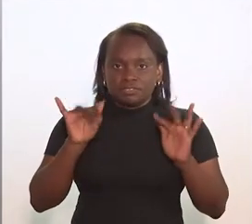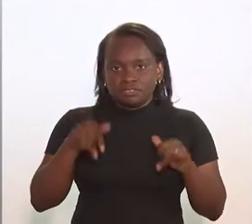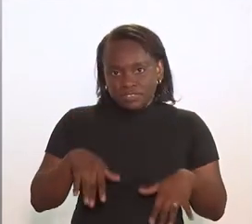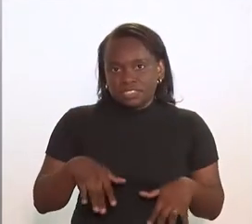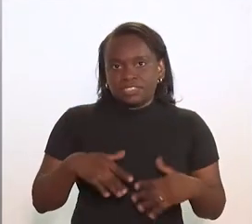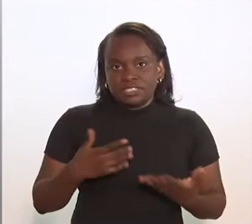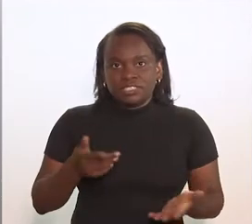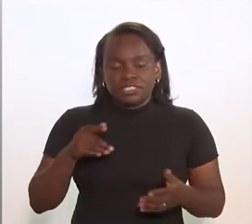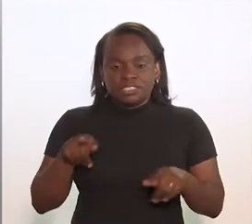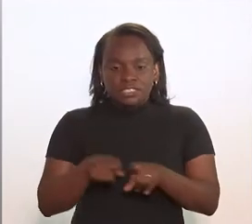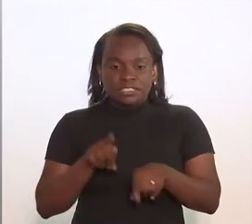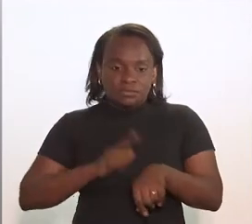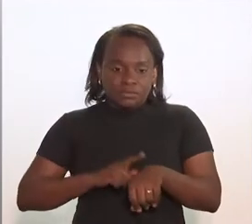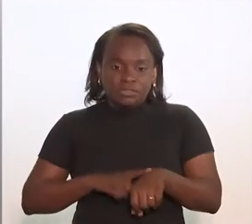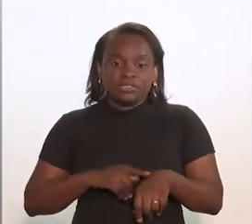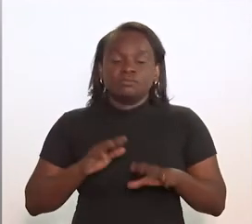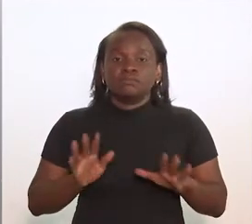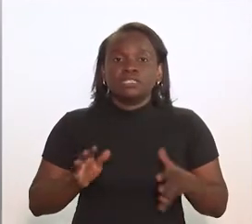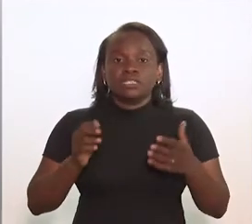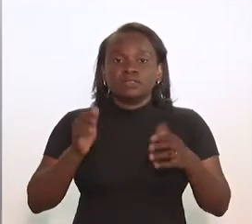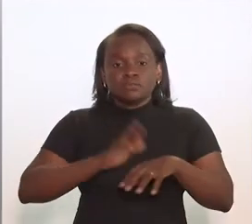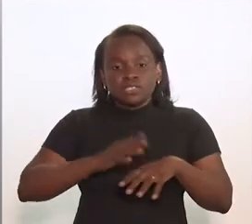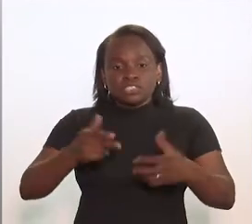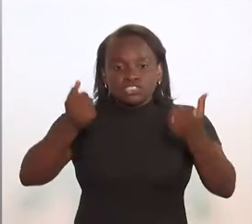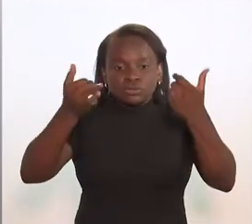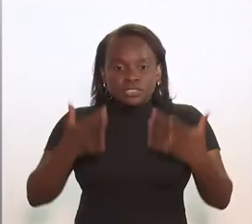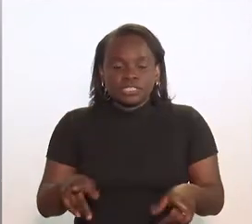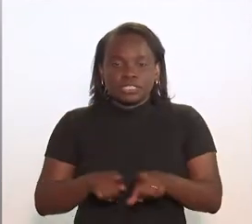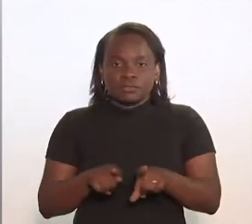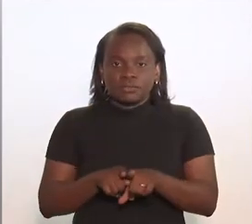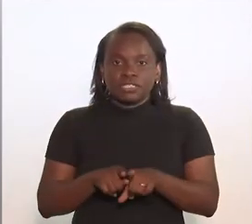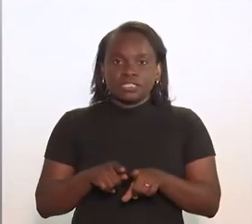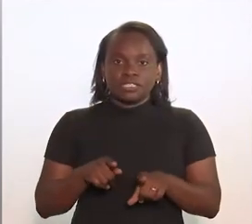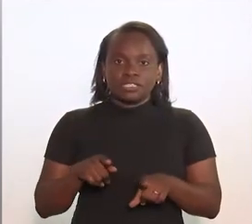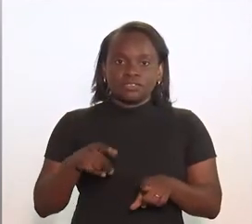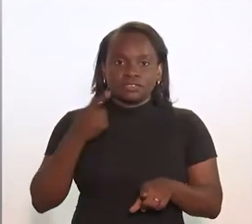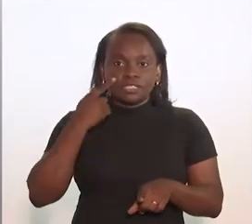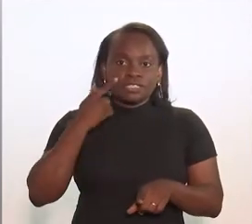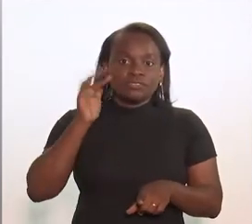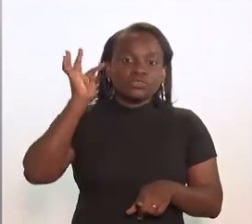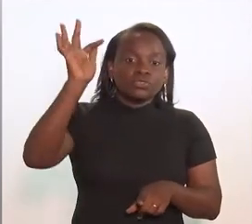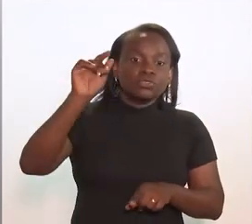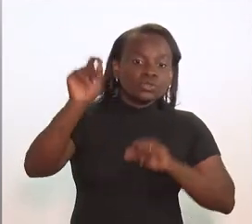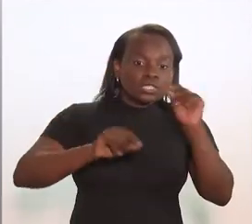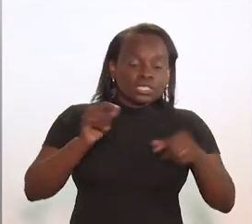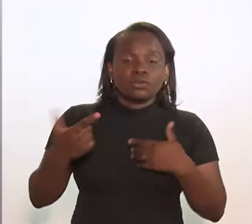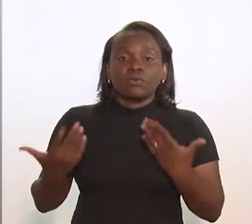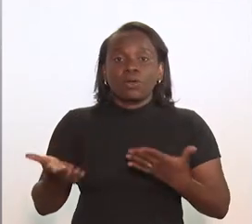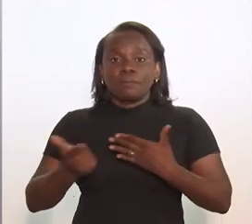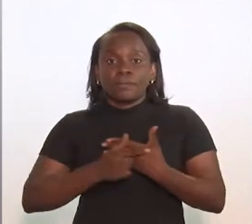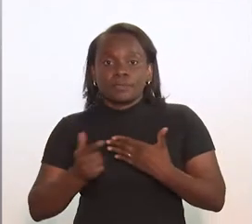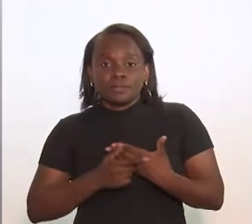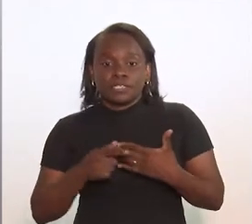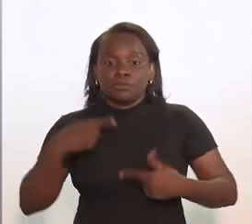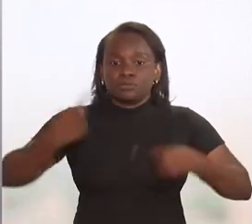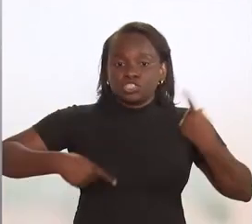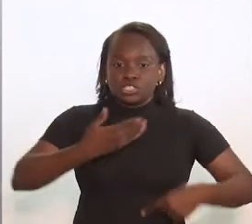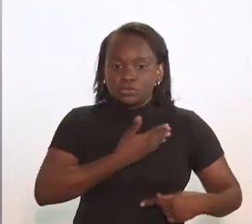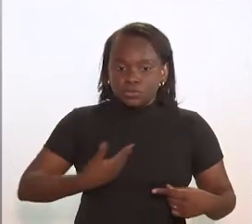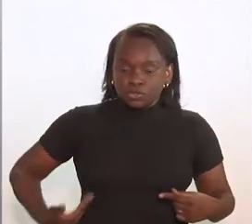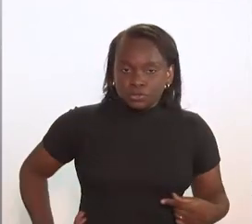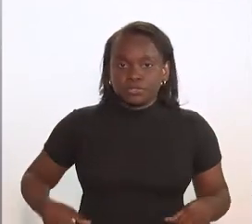para o final do nosso programa, mas que você deixasse também essa perspectiva do papel